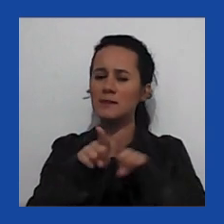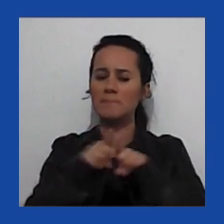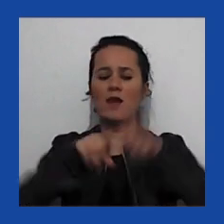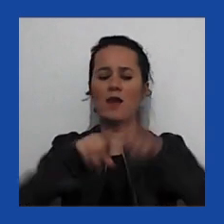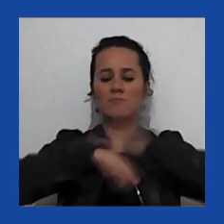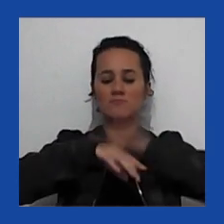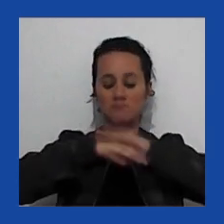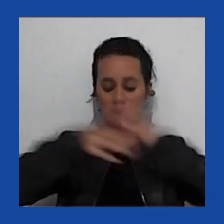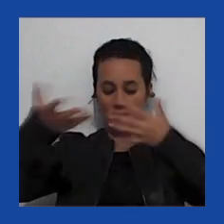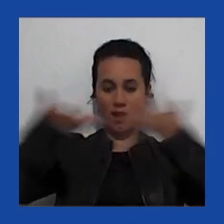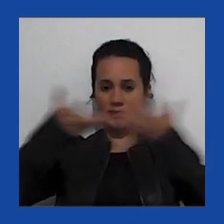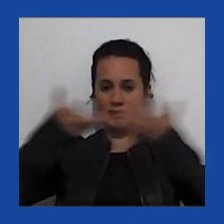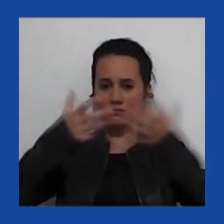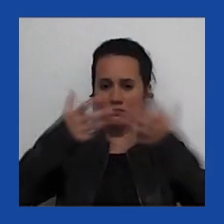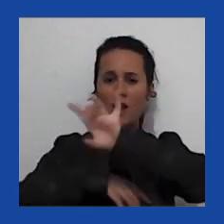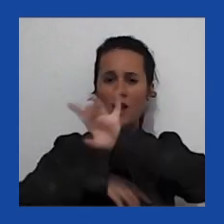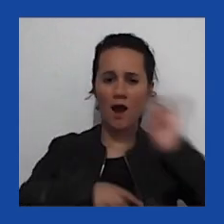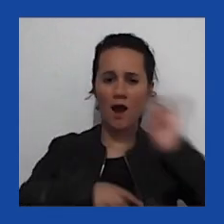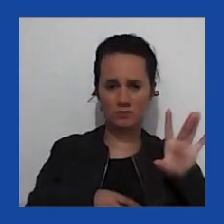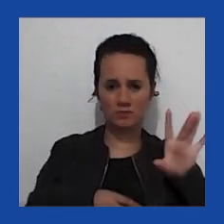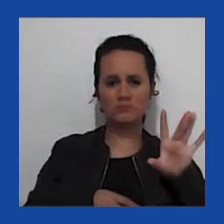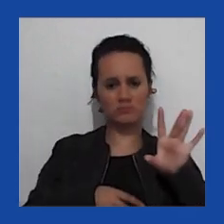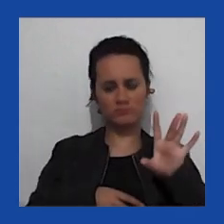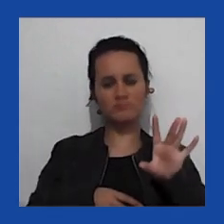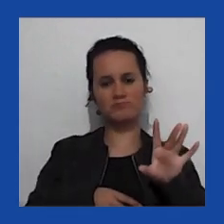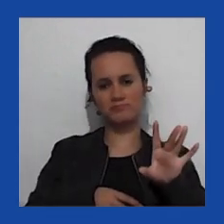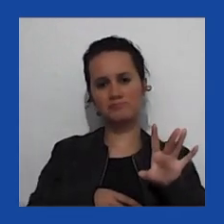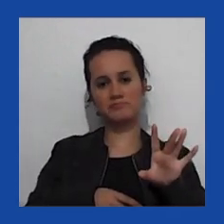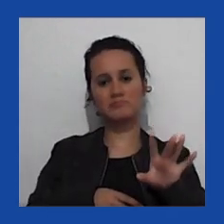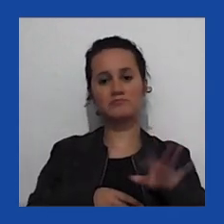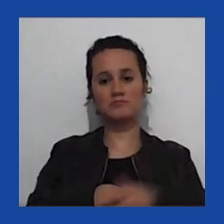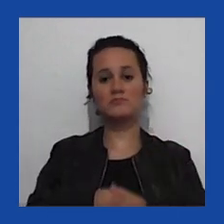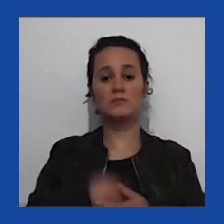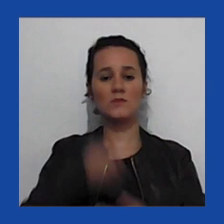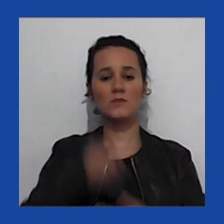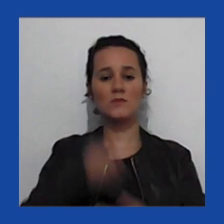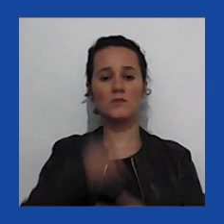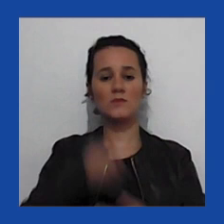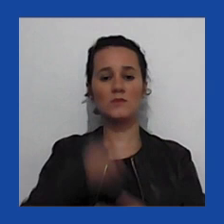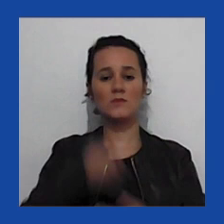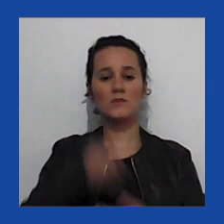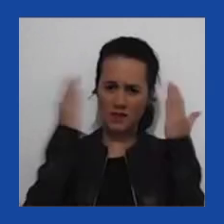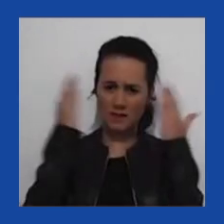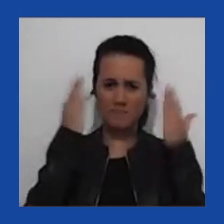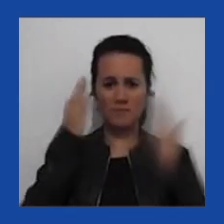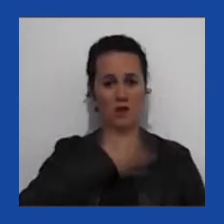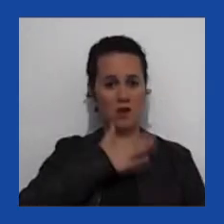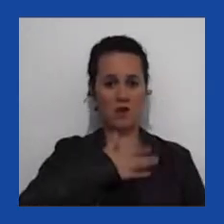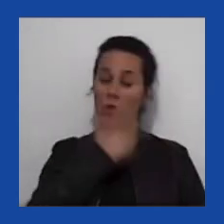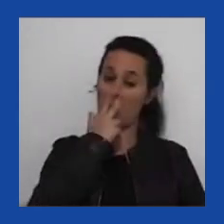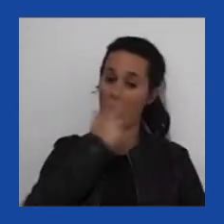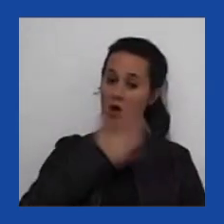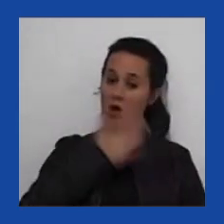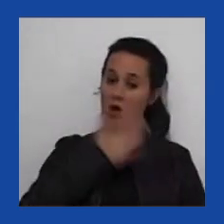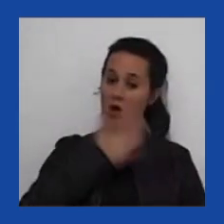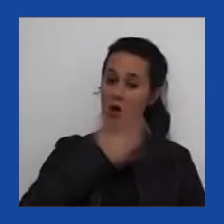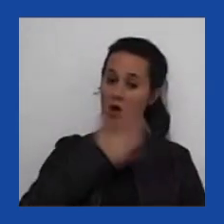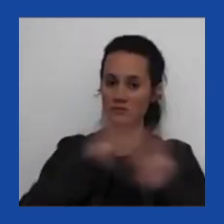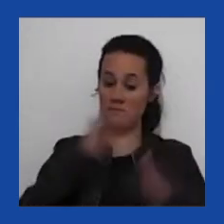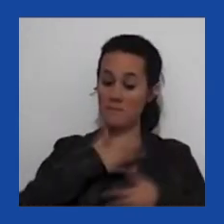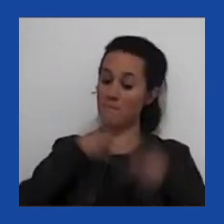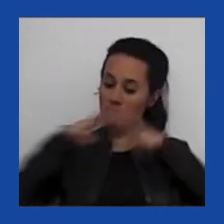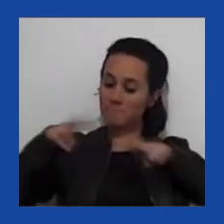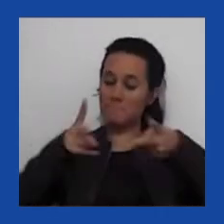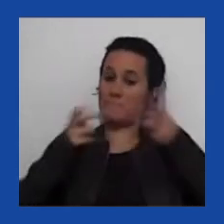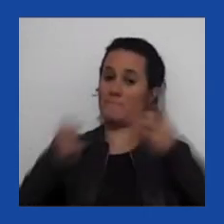dos líderes populistas. Por exemplo, eu acho, e também minha visão pessoal,